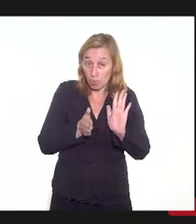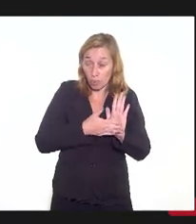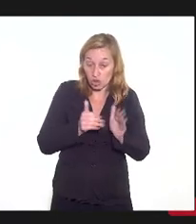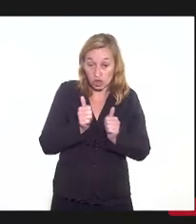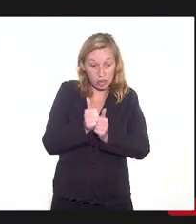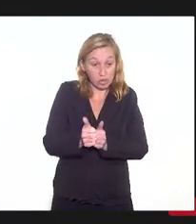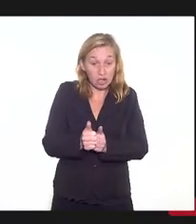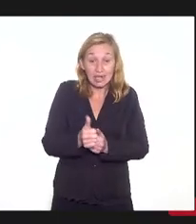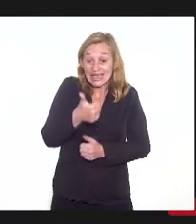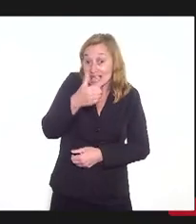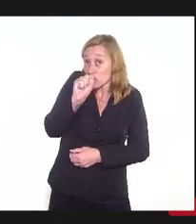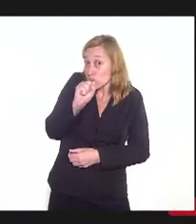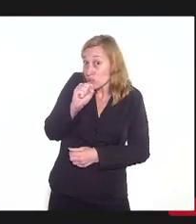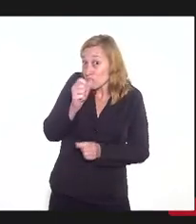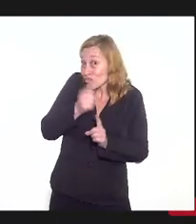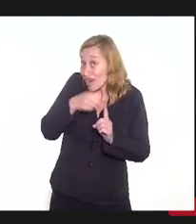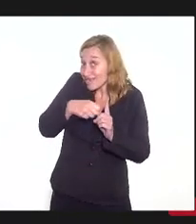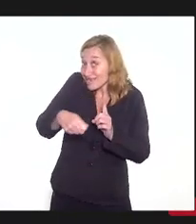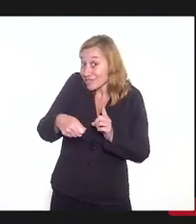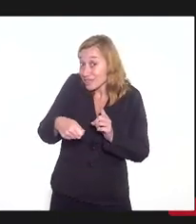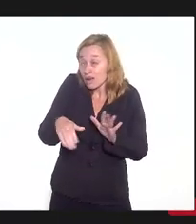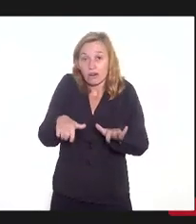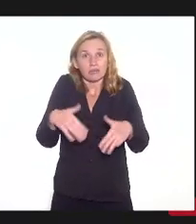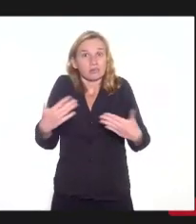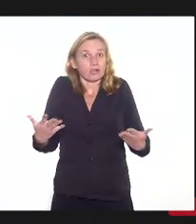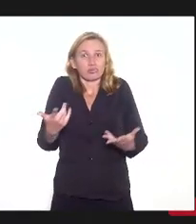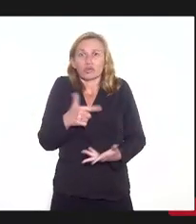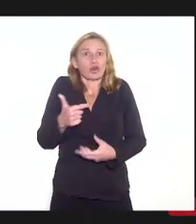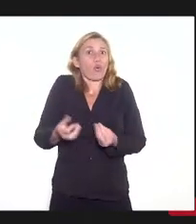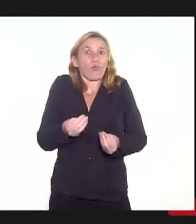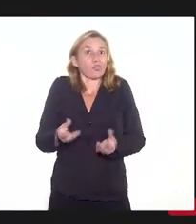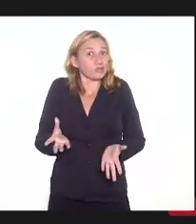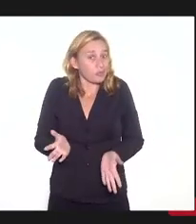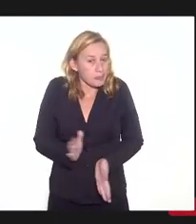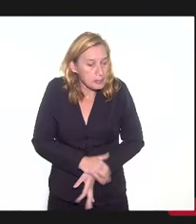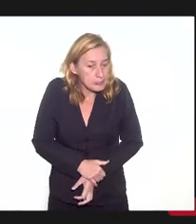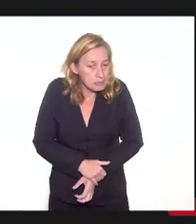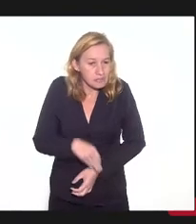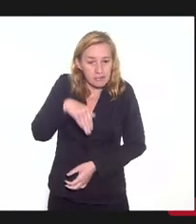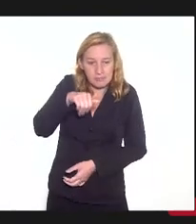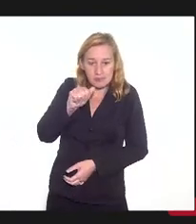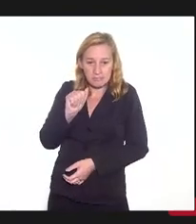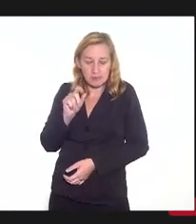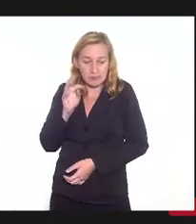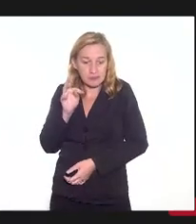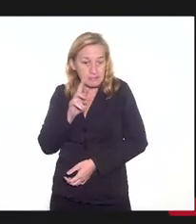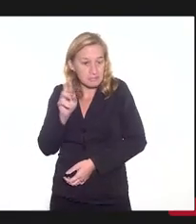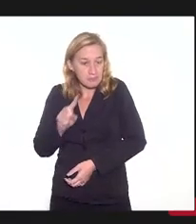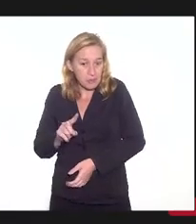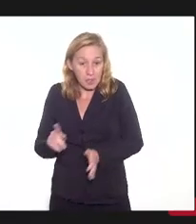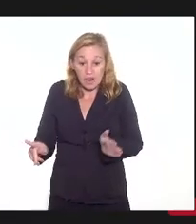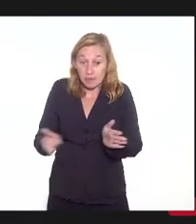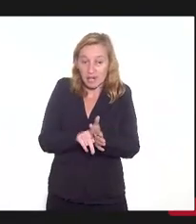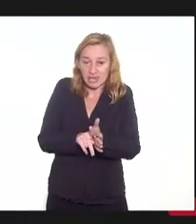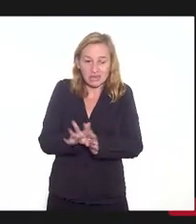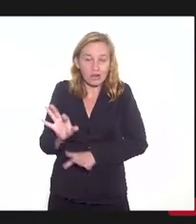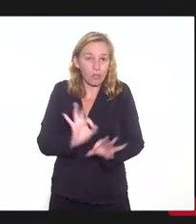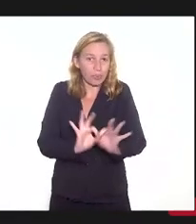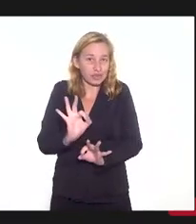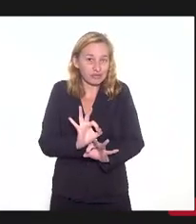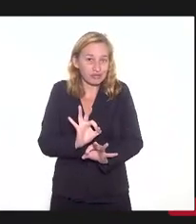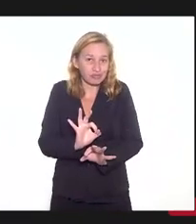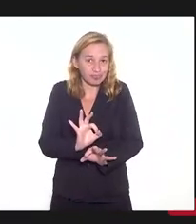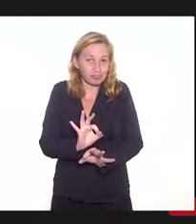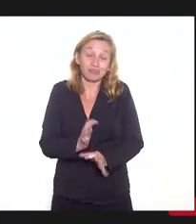de 18 meses. Então, não tem condições da matriz fazer parte do plano e